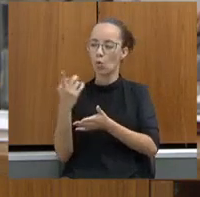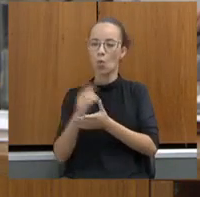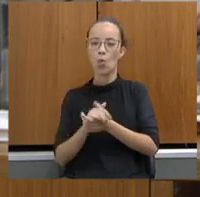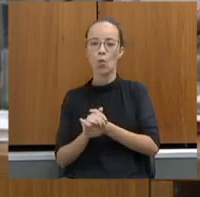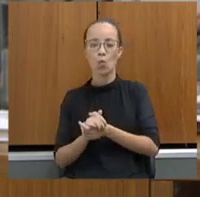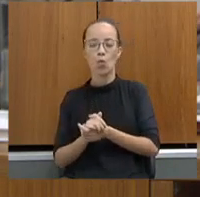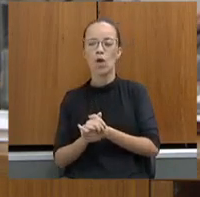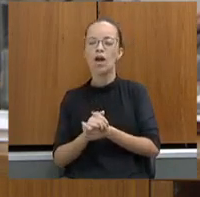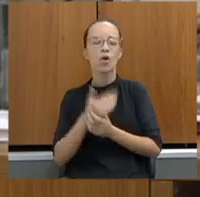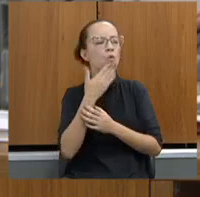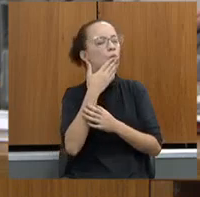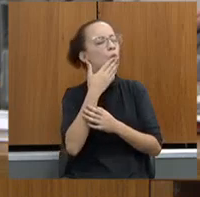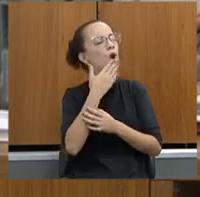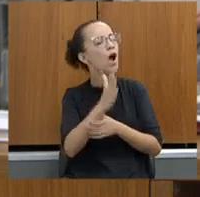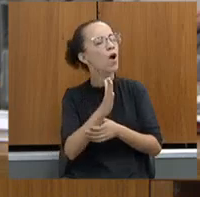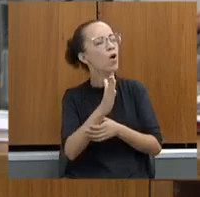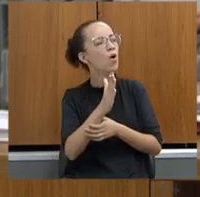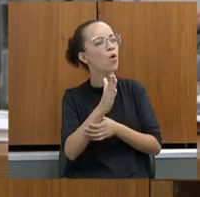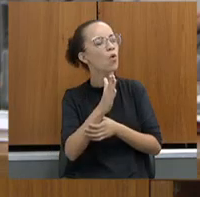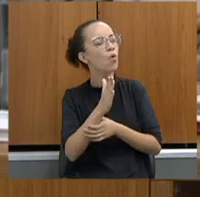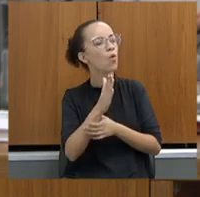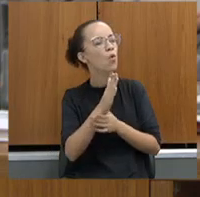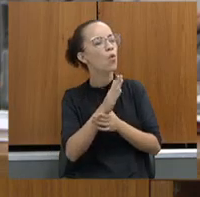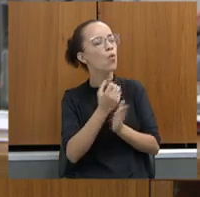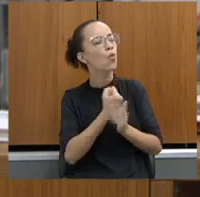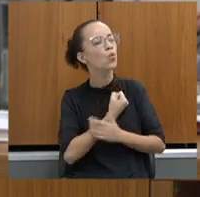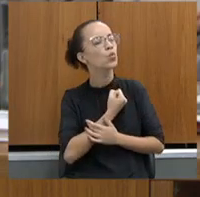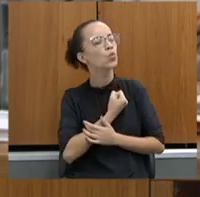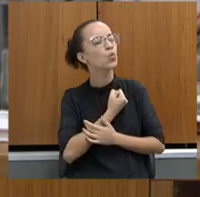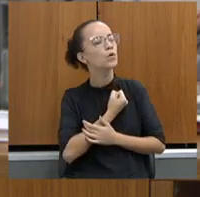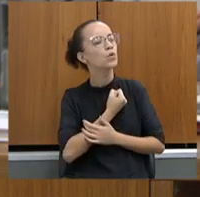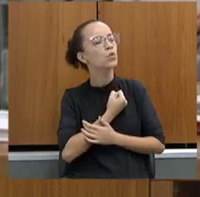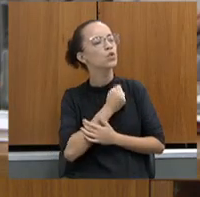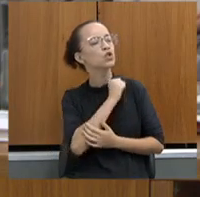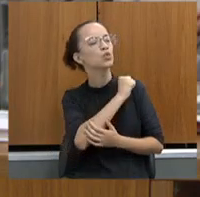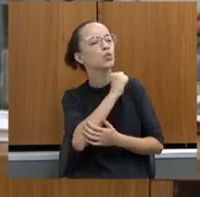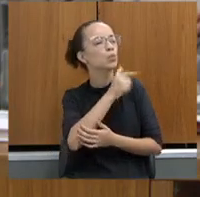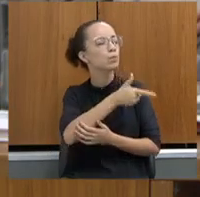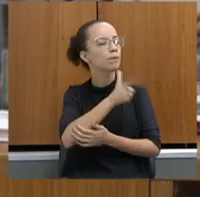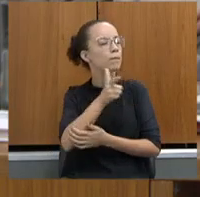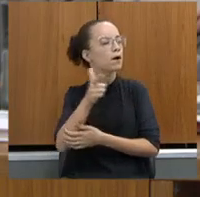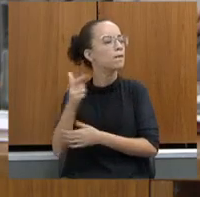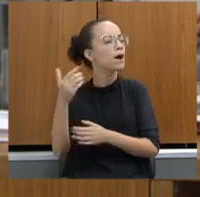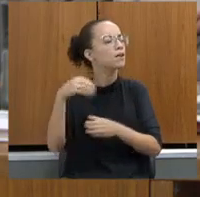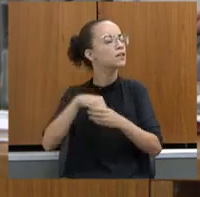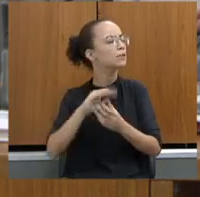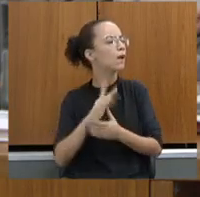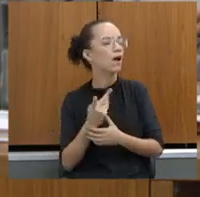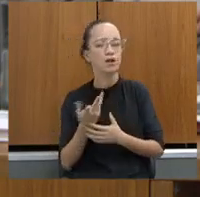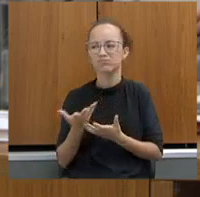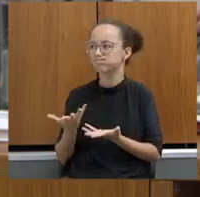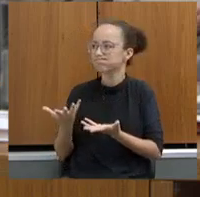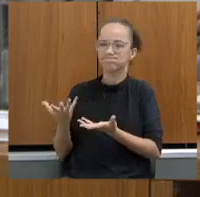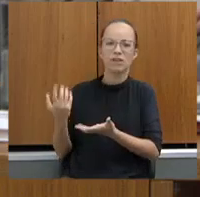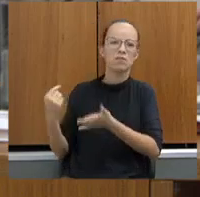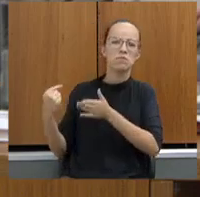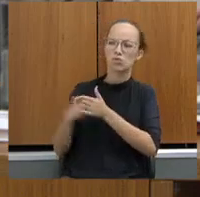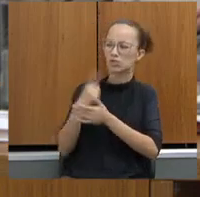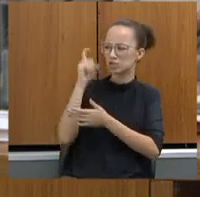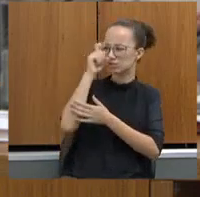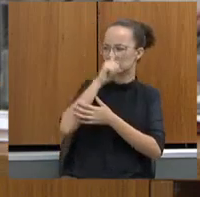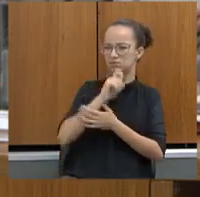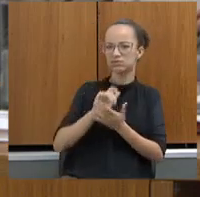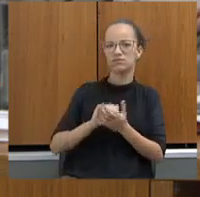deputado, qual é o índice mesmo de homicídio em BH? Eu falei, puxa vida, ele tinha que fazer essa pergunta para mim,